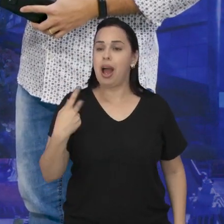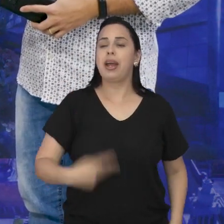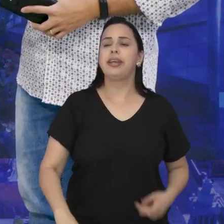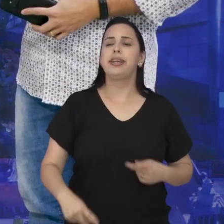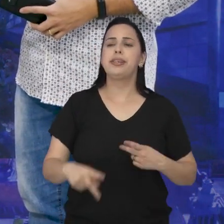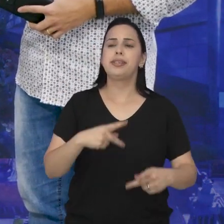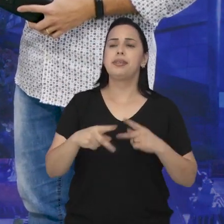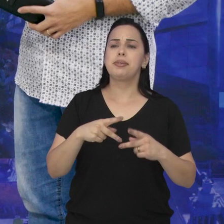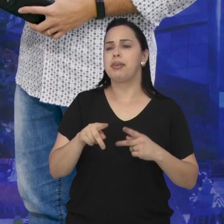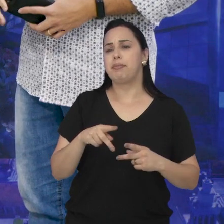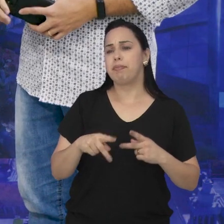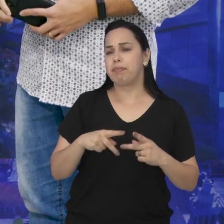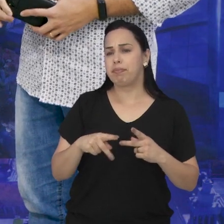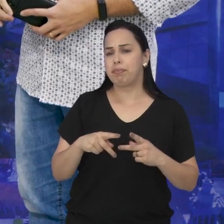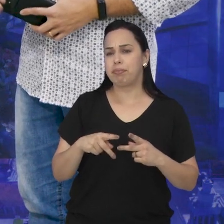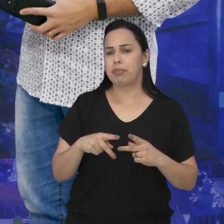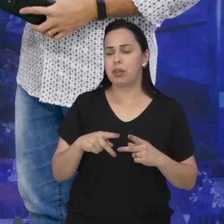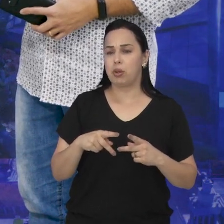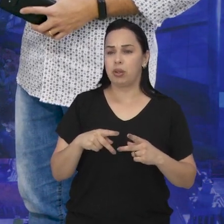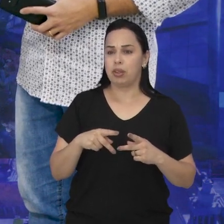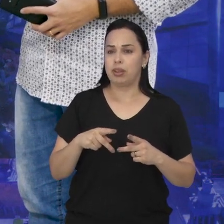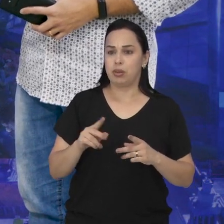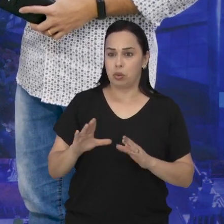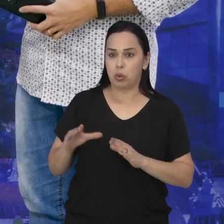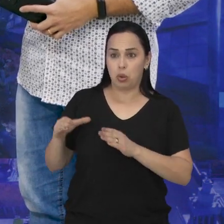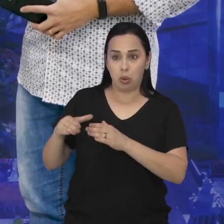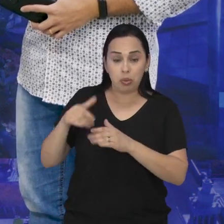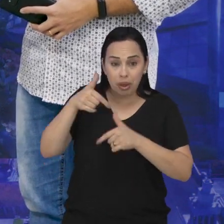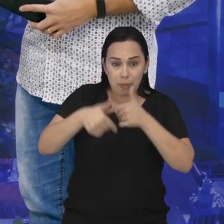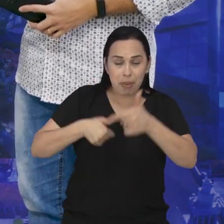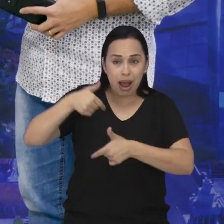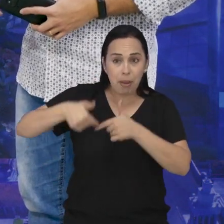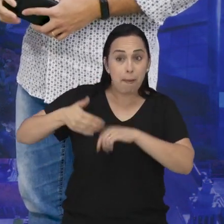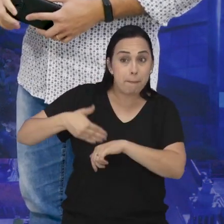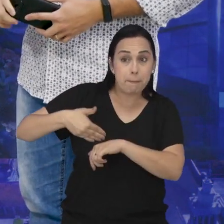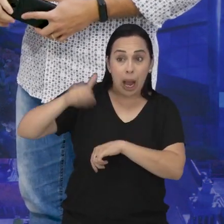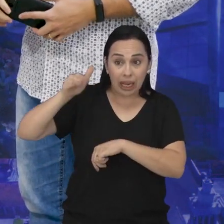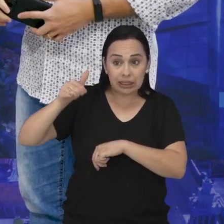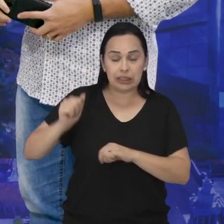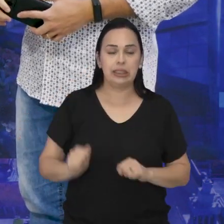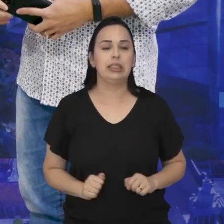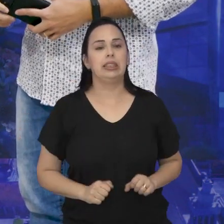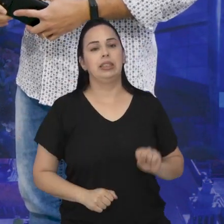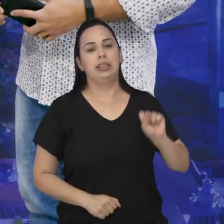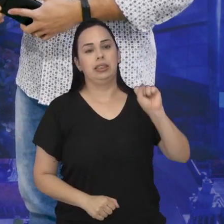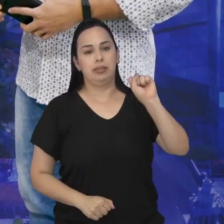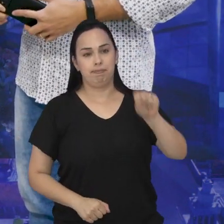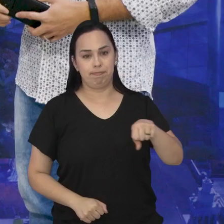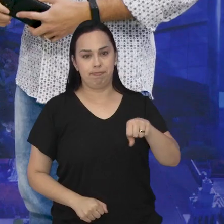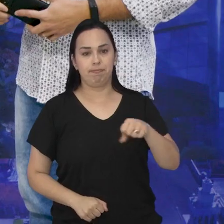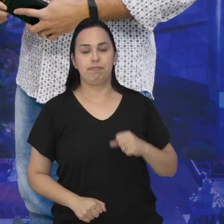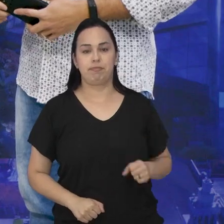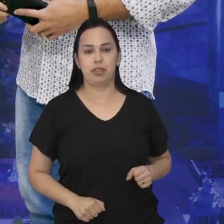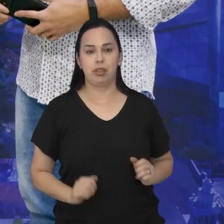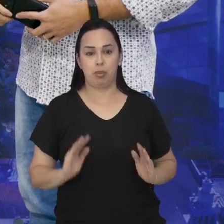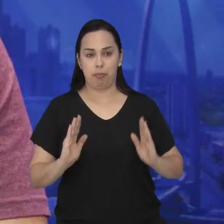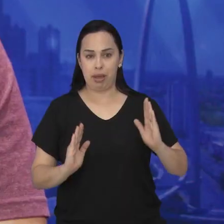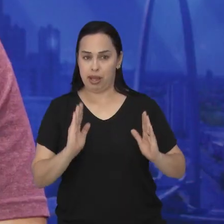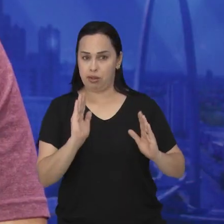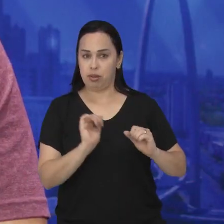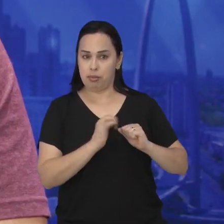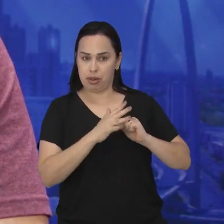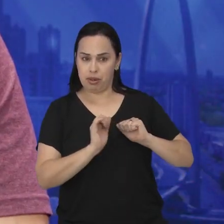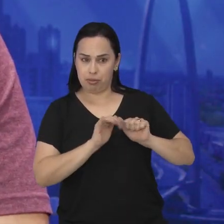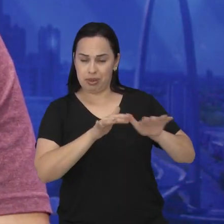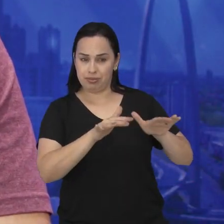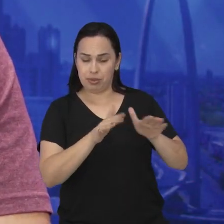Aqui na cidade, esse trabalho tem sido maior? Sim. O acontece? O advento da pandemia